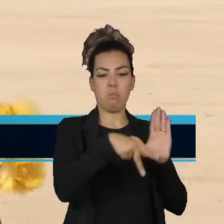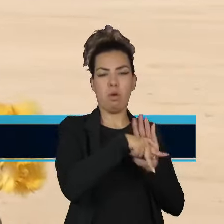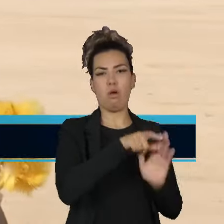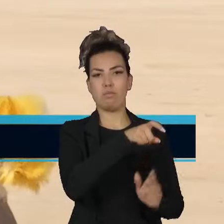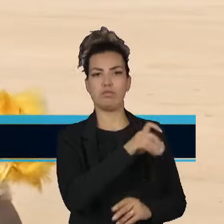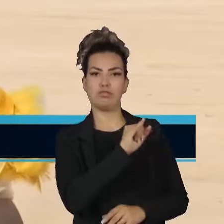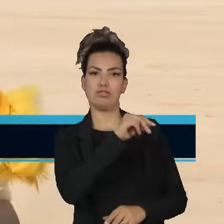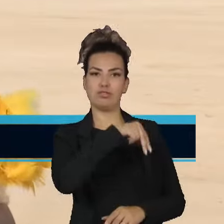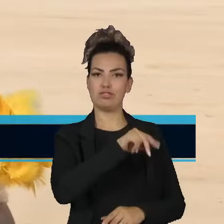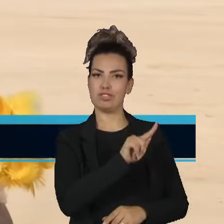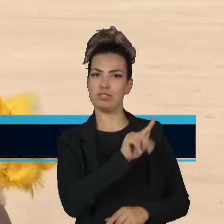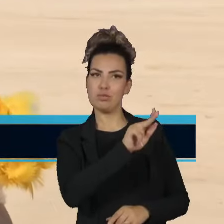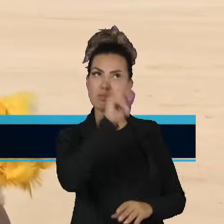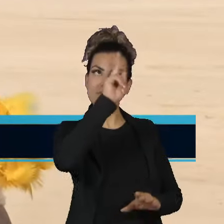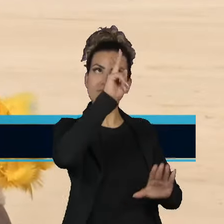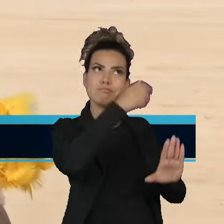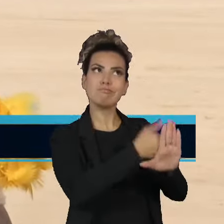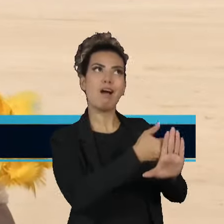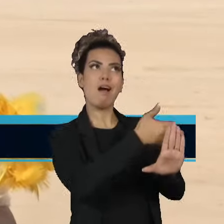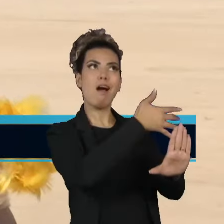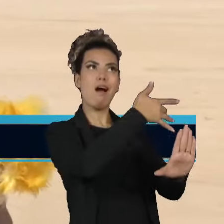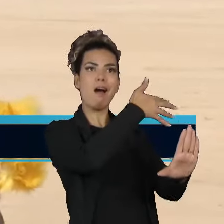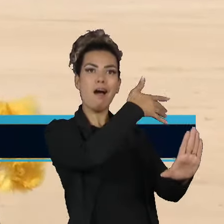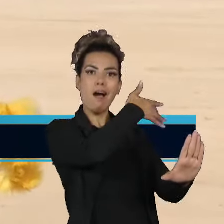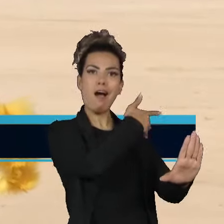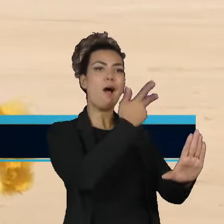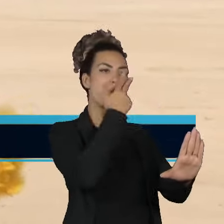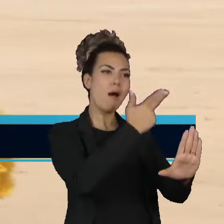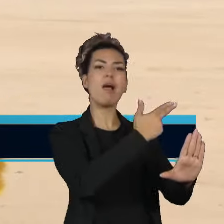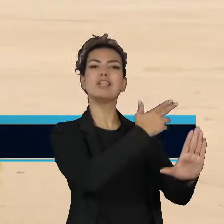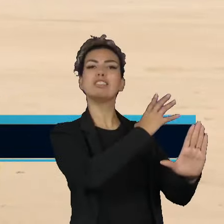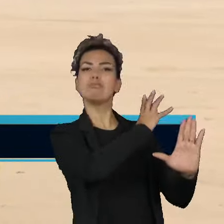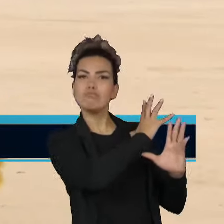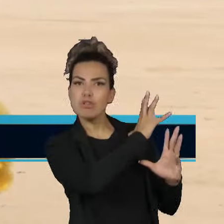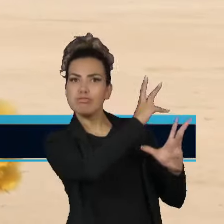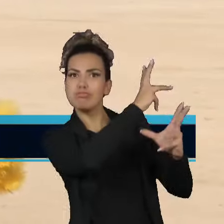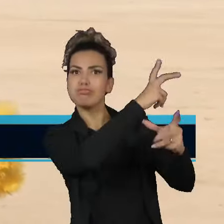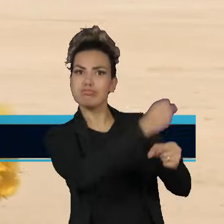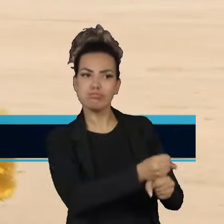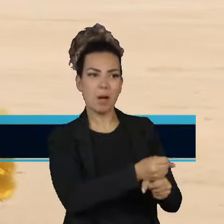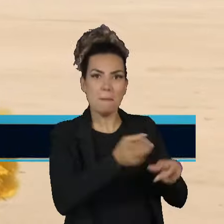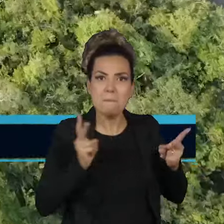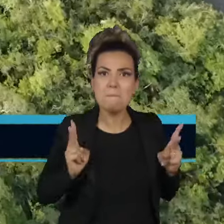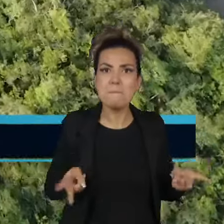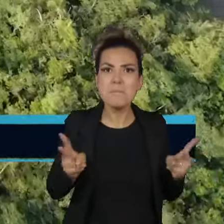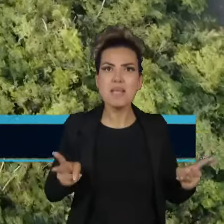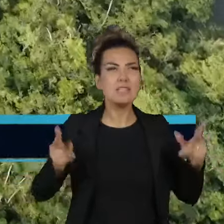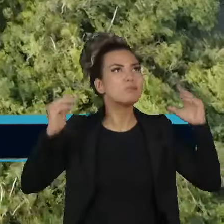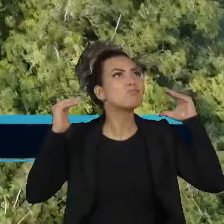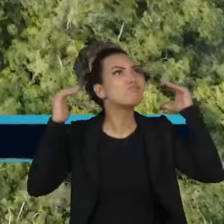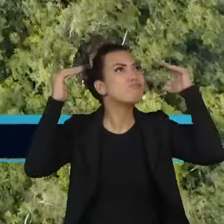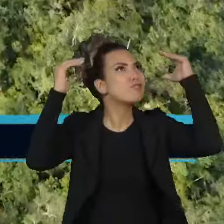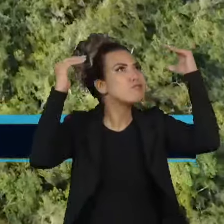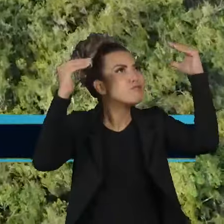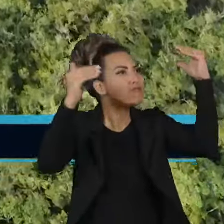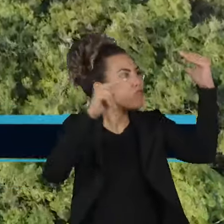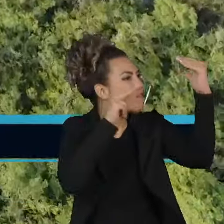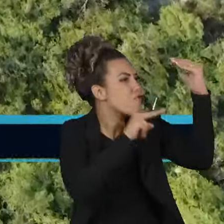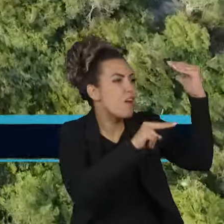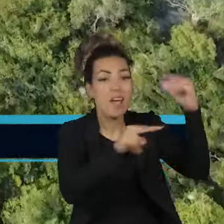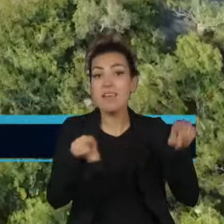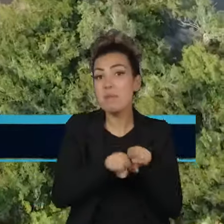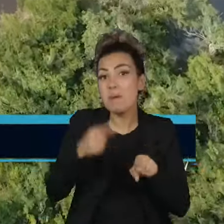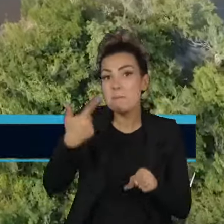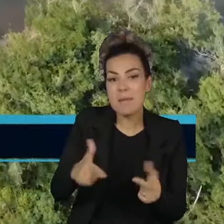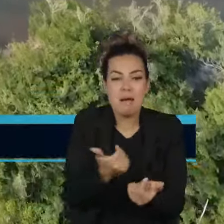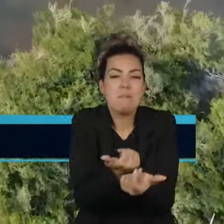é que a gente está preservando a cruta. A gente está preservando em volta as plantas, o rio, o